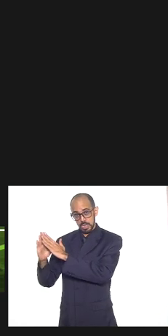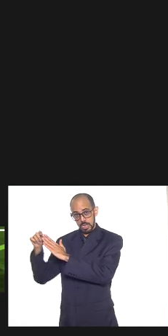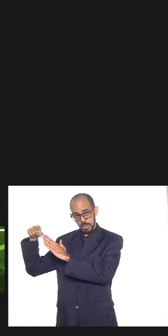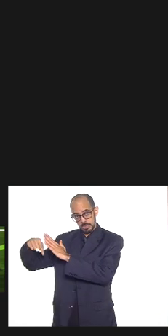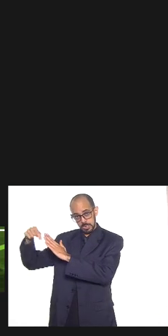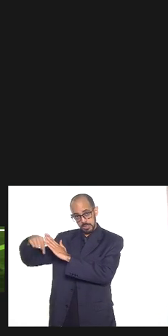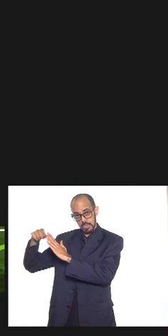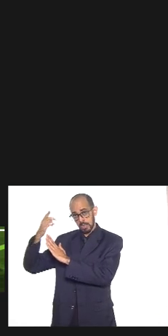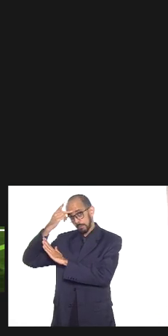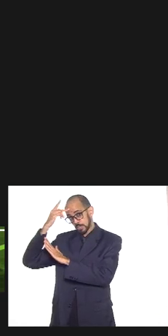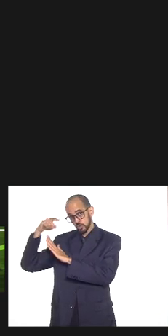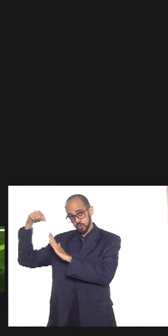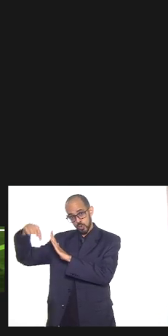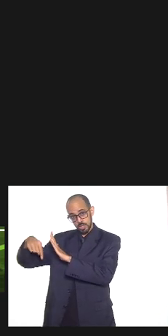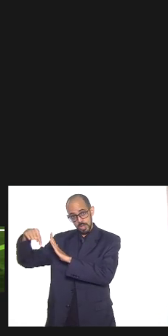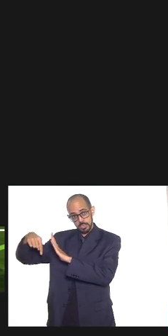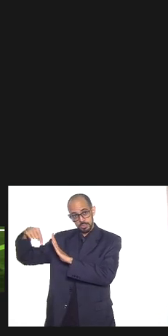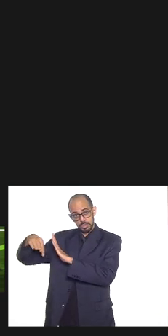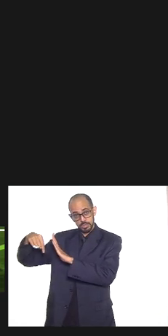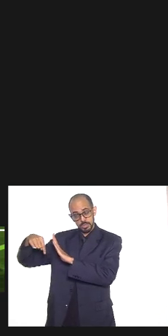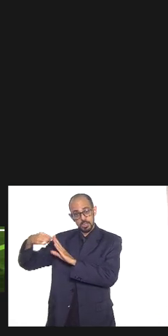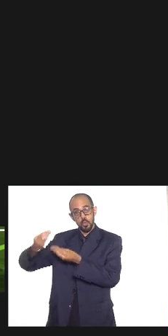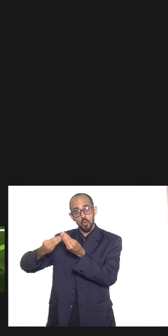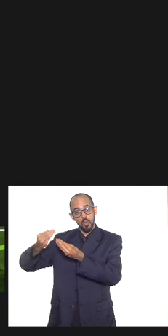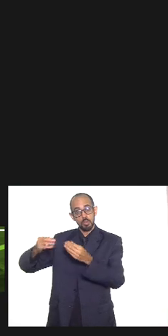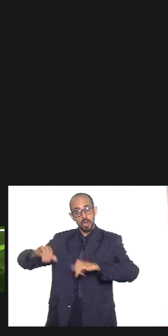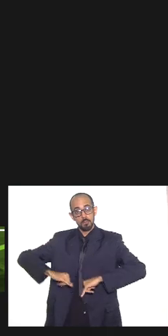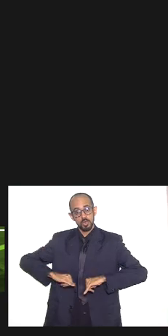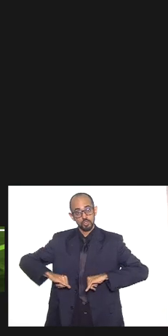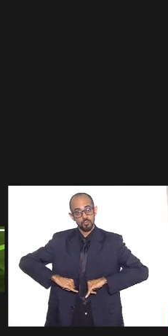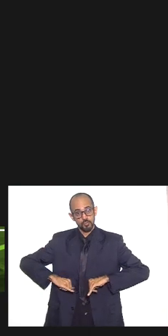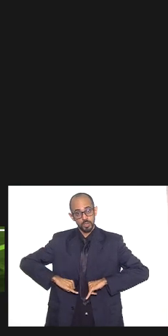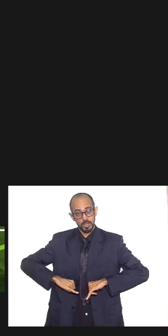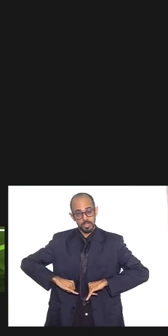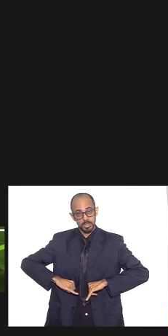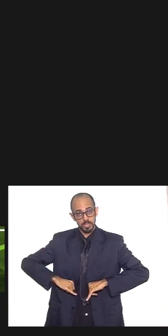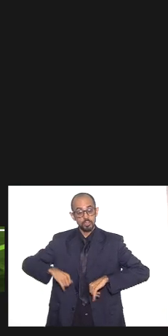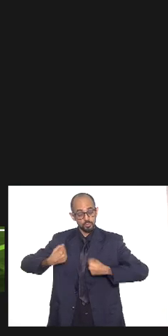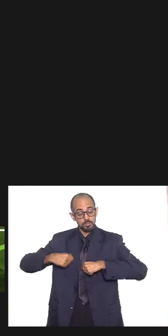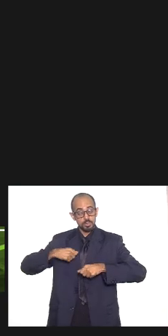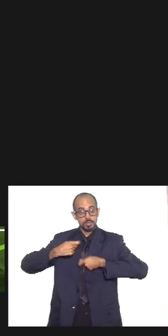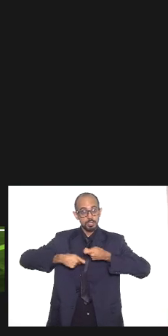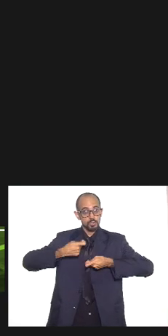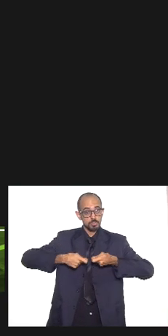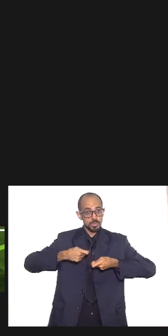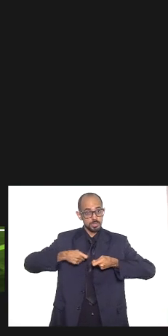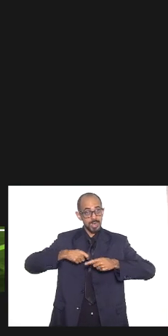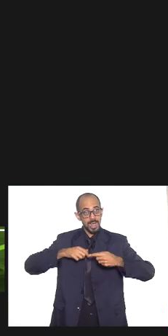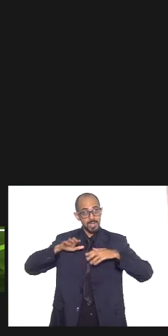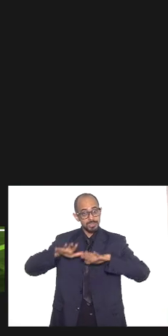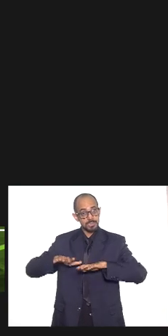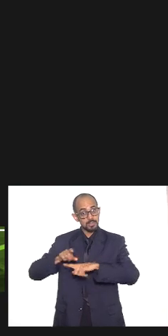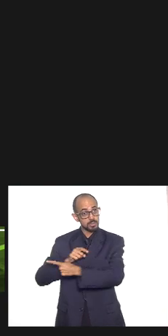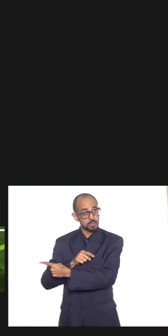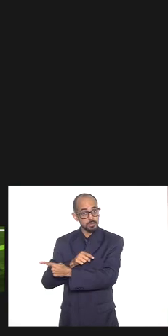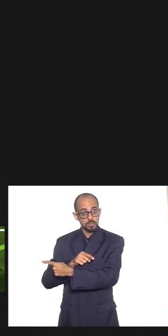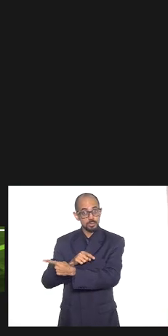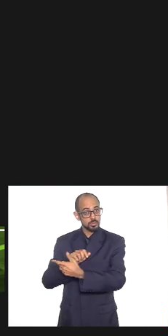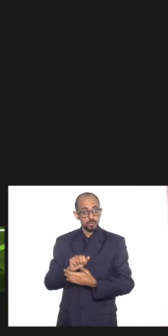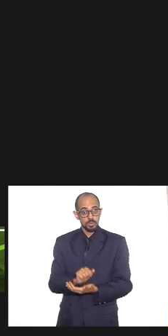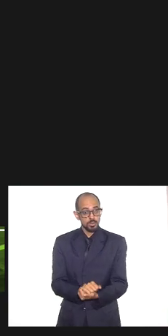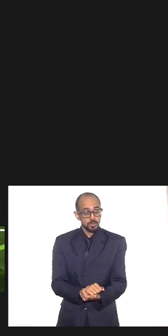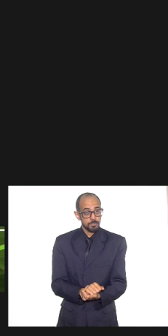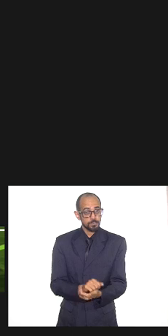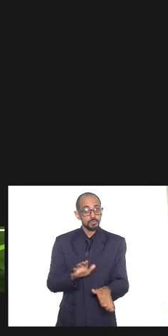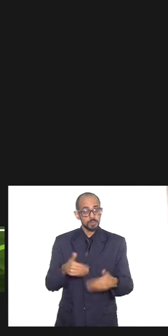de represália ela pode sofrer dentro da comunidade nós temos que administrar essa questão também então nós temos que construir e